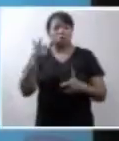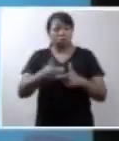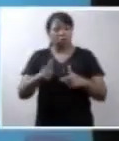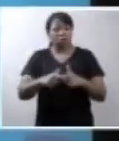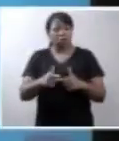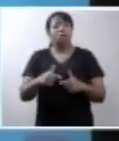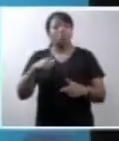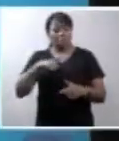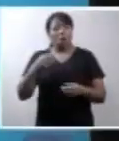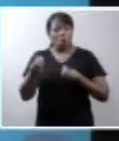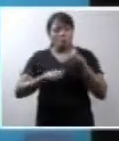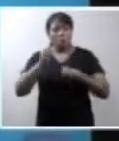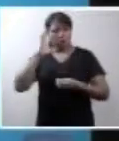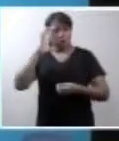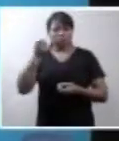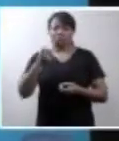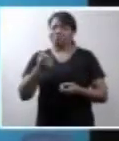que não.